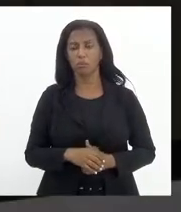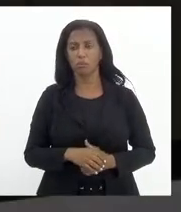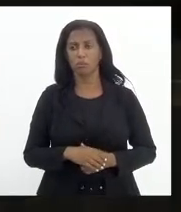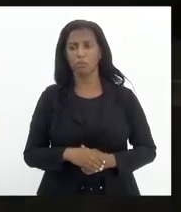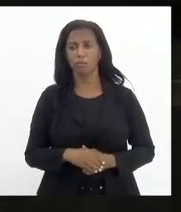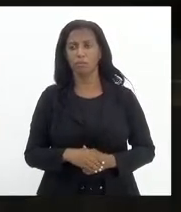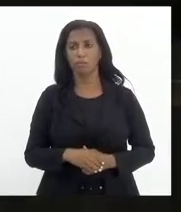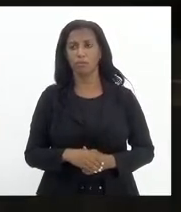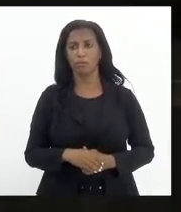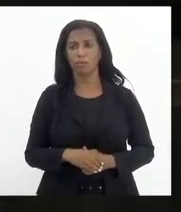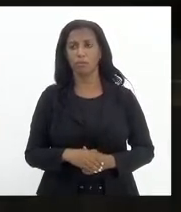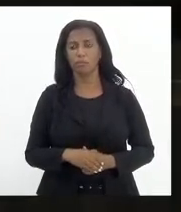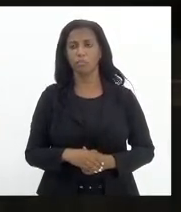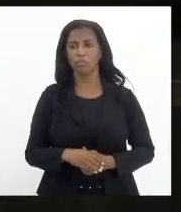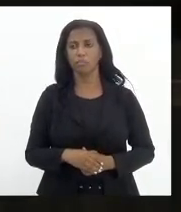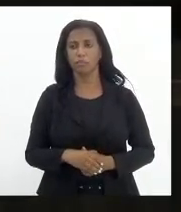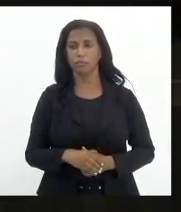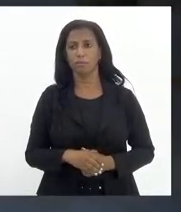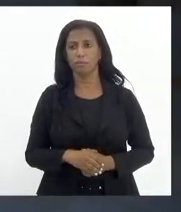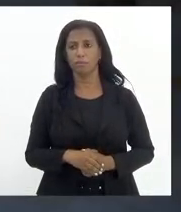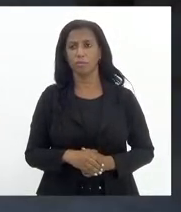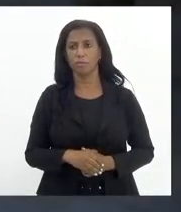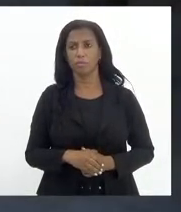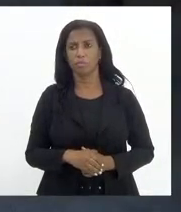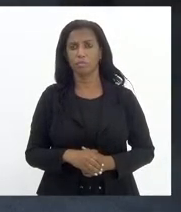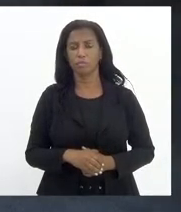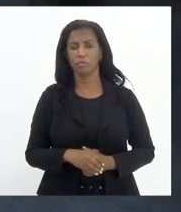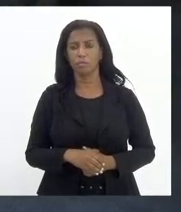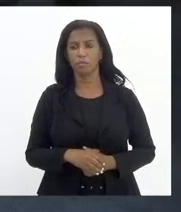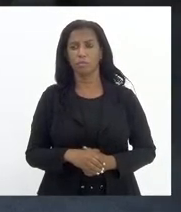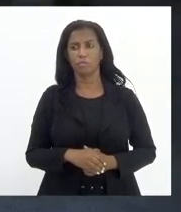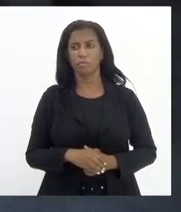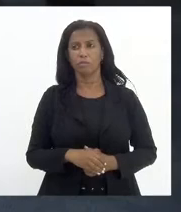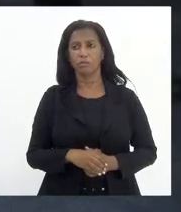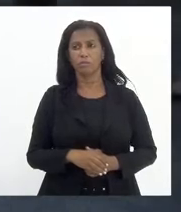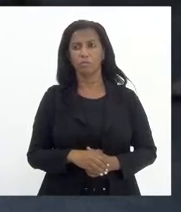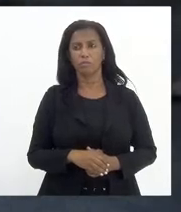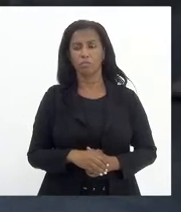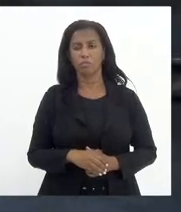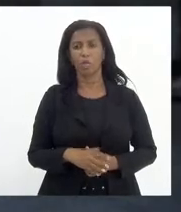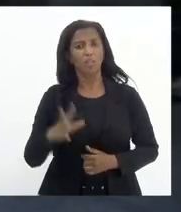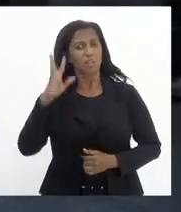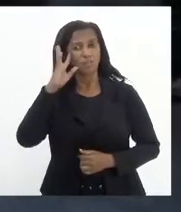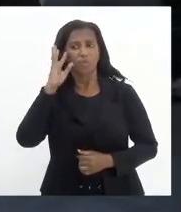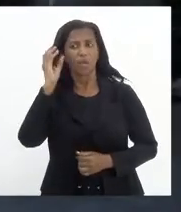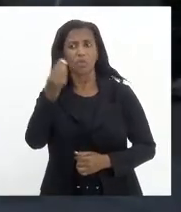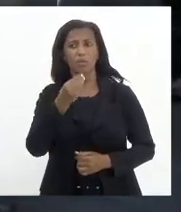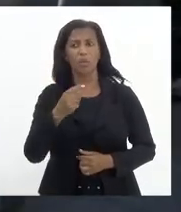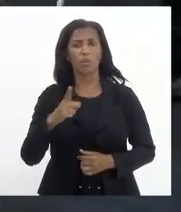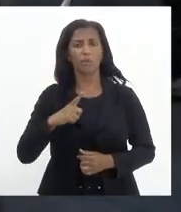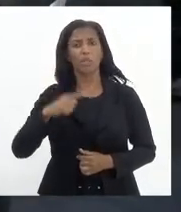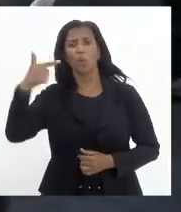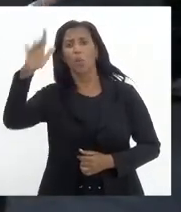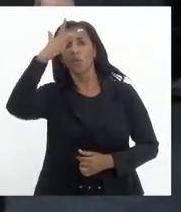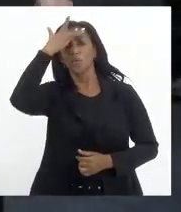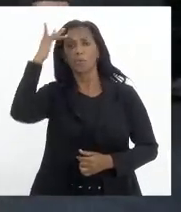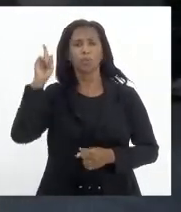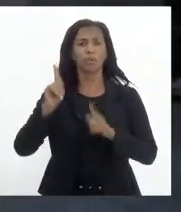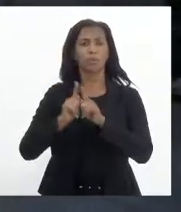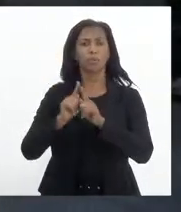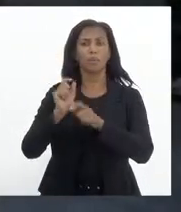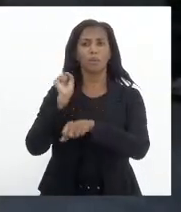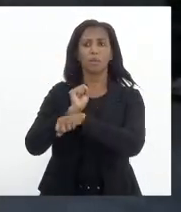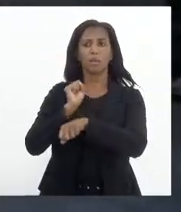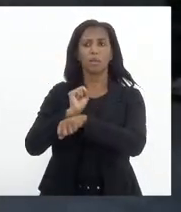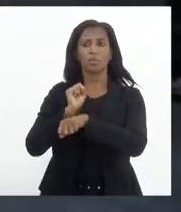Márcio, fale. Então, a gente supera porque ganha tempo. Tem outras pessoas que estão aqui acompanhando, a gente ganha tempo.